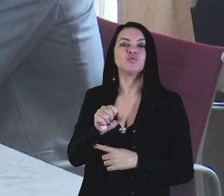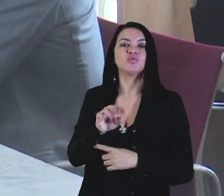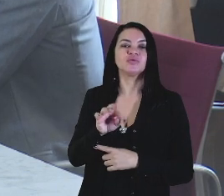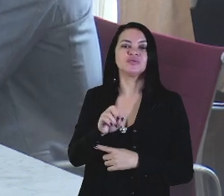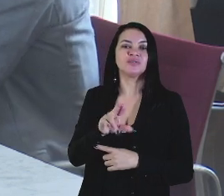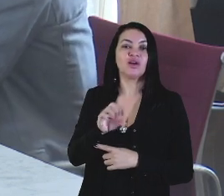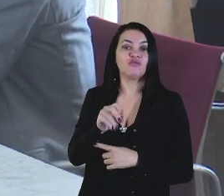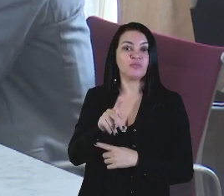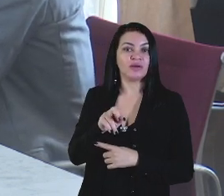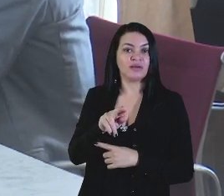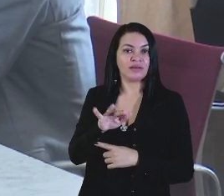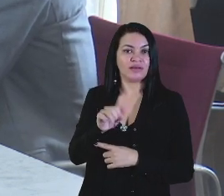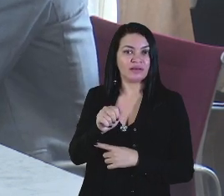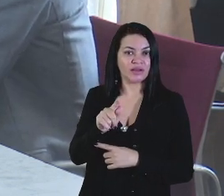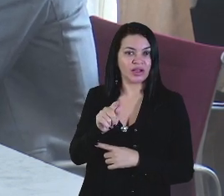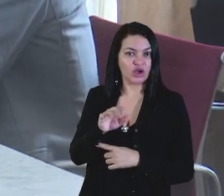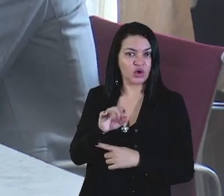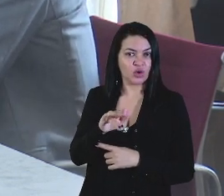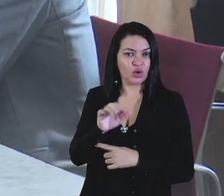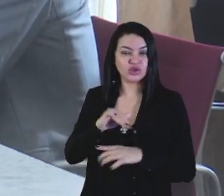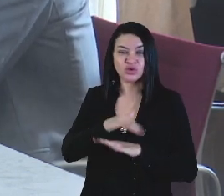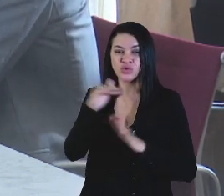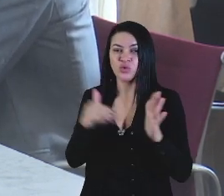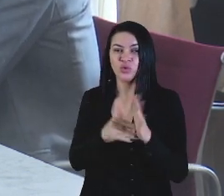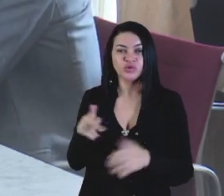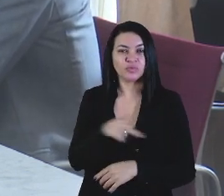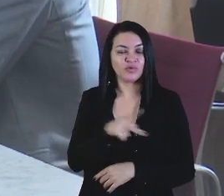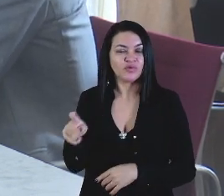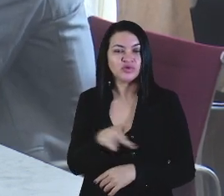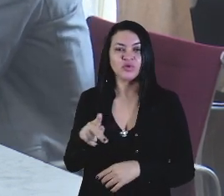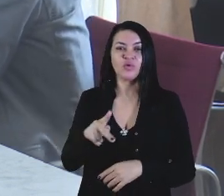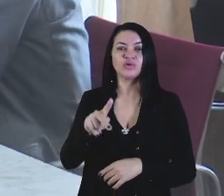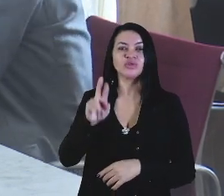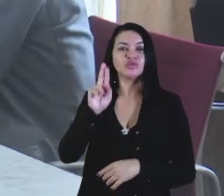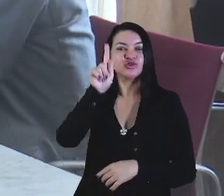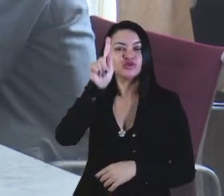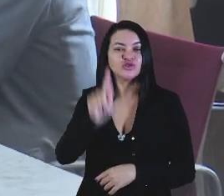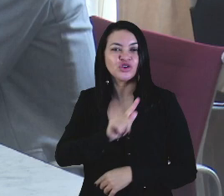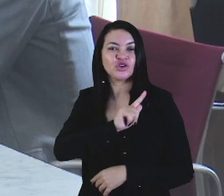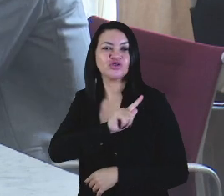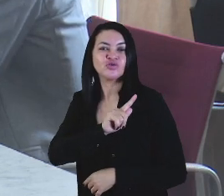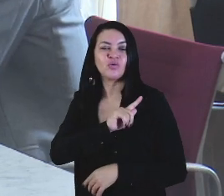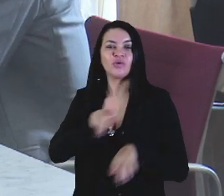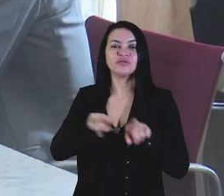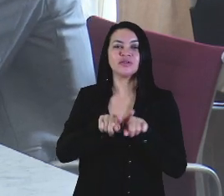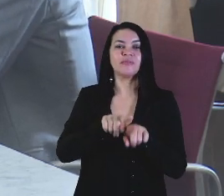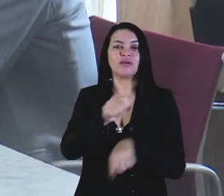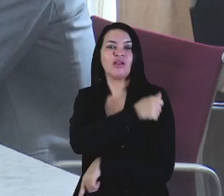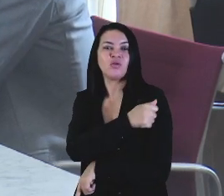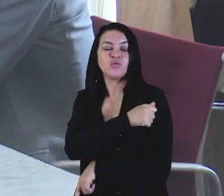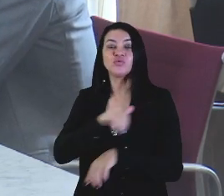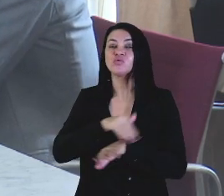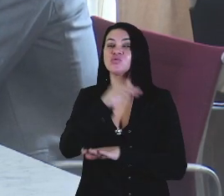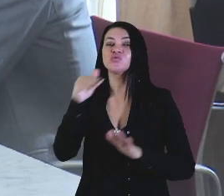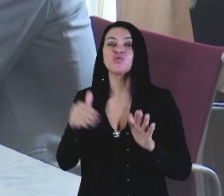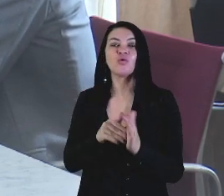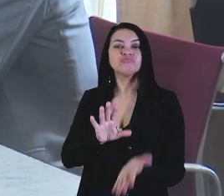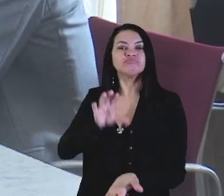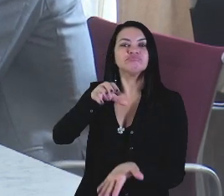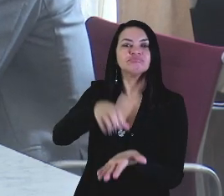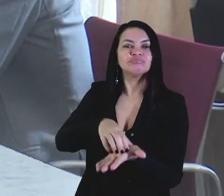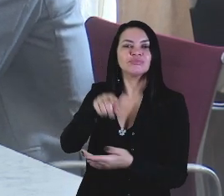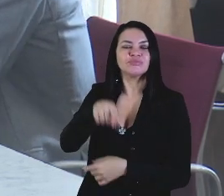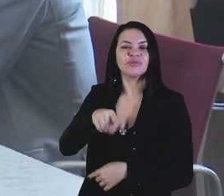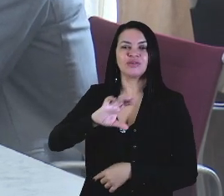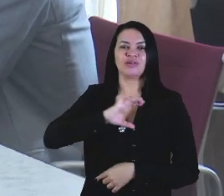Costa, bem como de todos os gestores, professores, alunos, principalmente aqueles do campus Caxias, representados